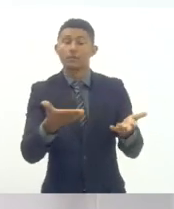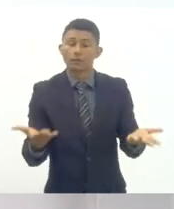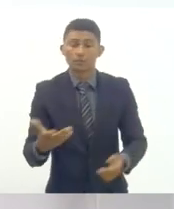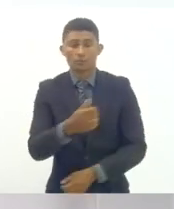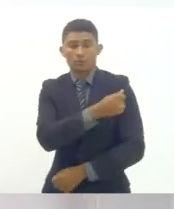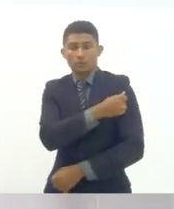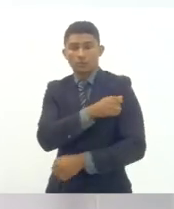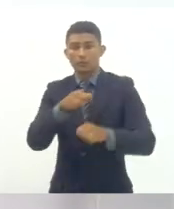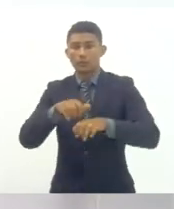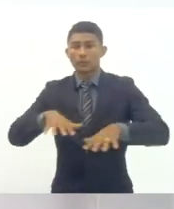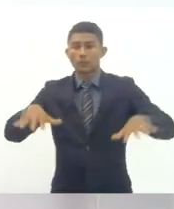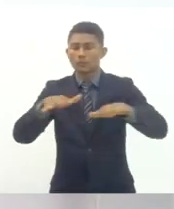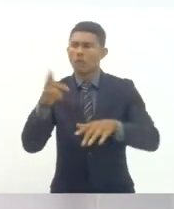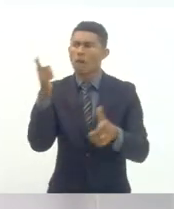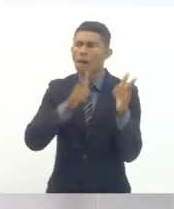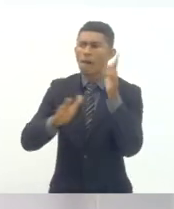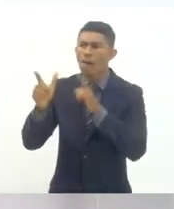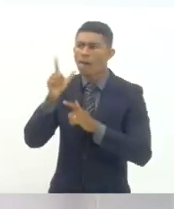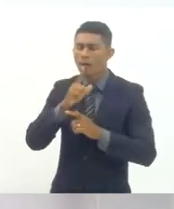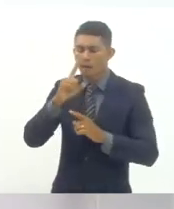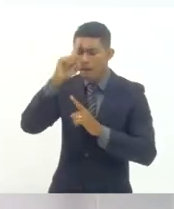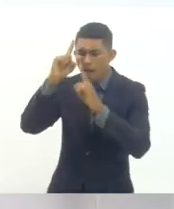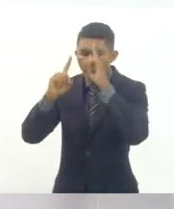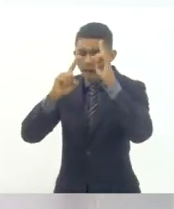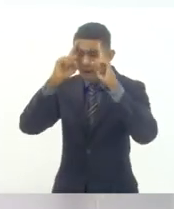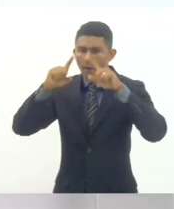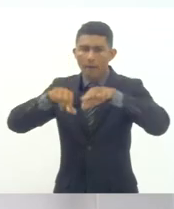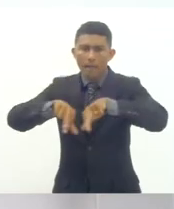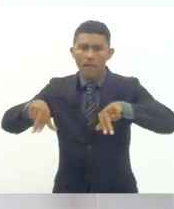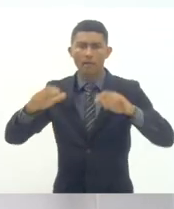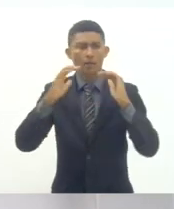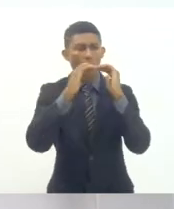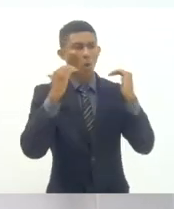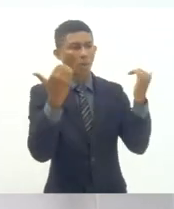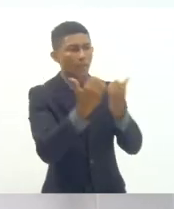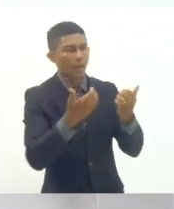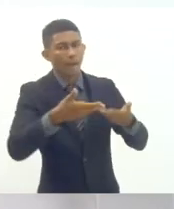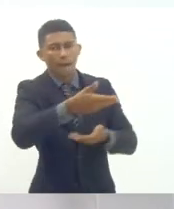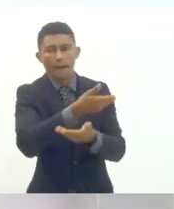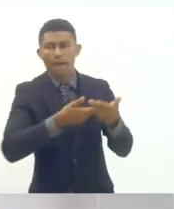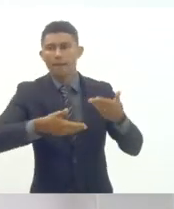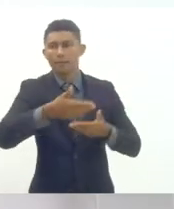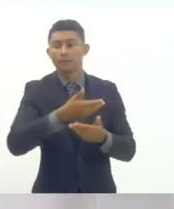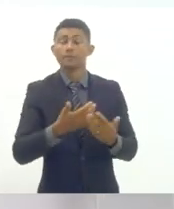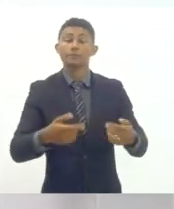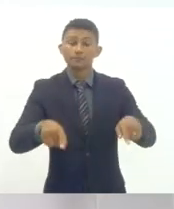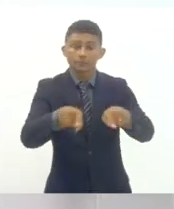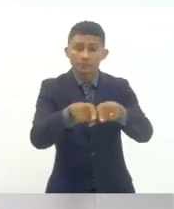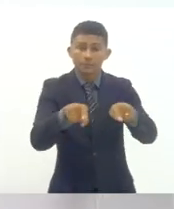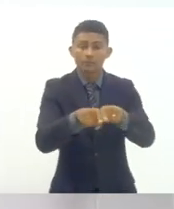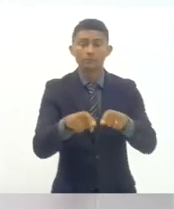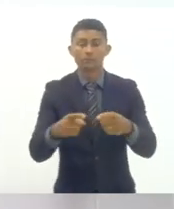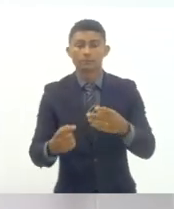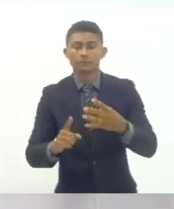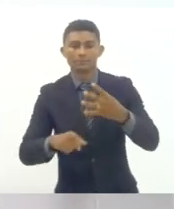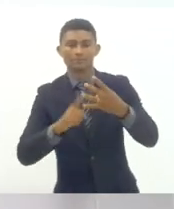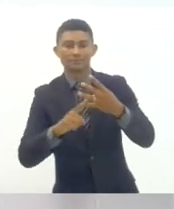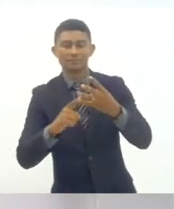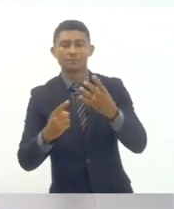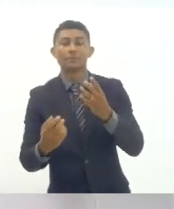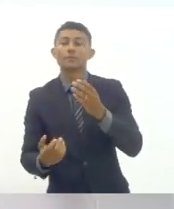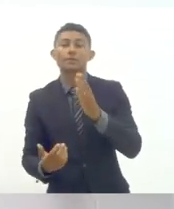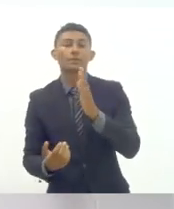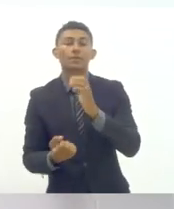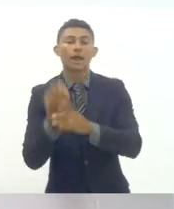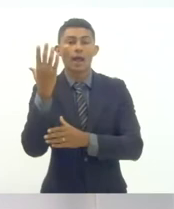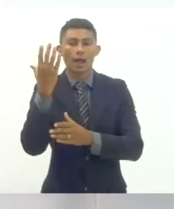criação e interação entre escola e comunidade a criação de um programa estadual de pontos de cultura para o campo